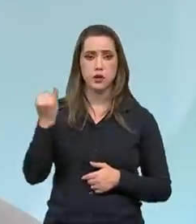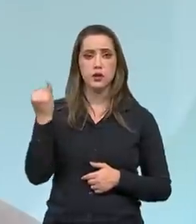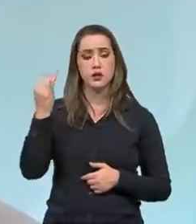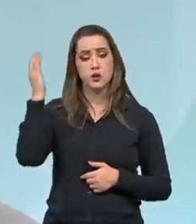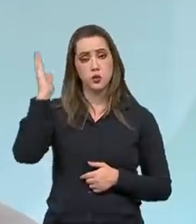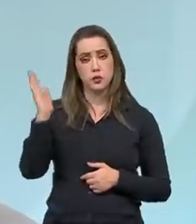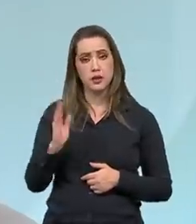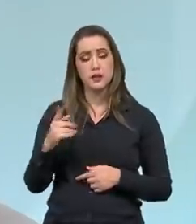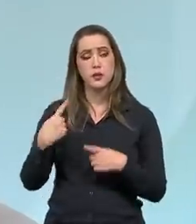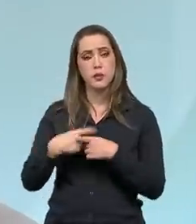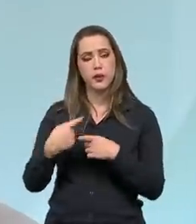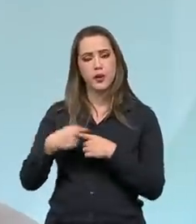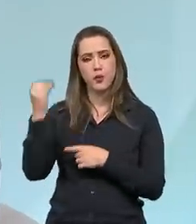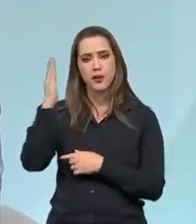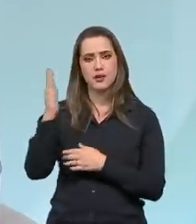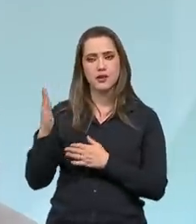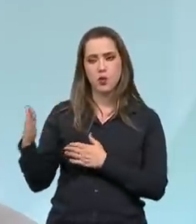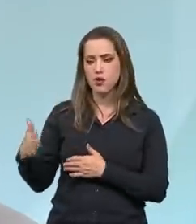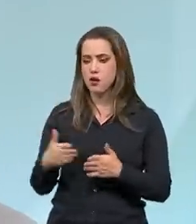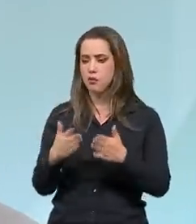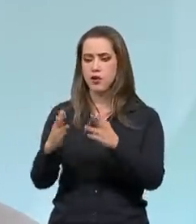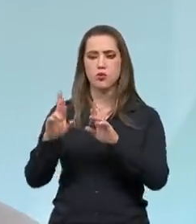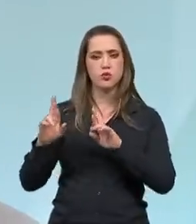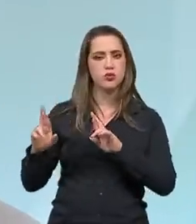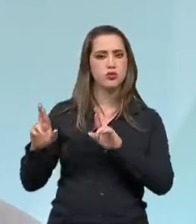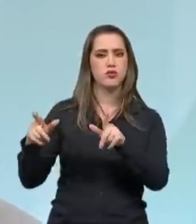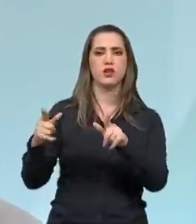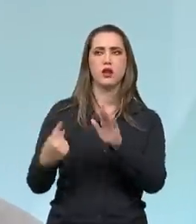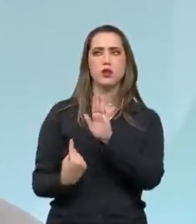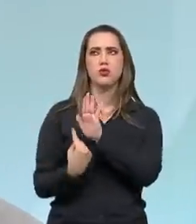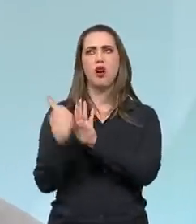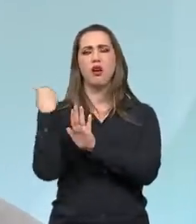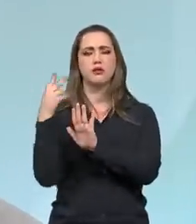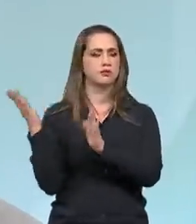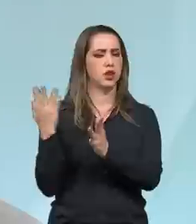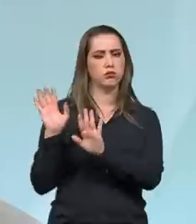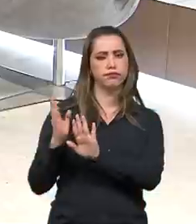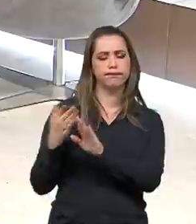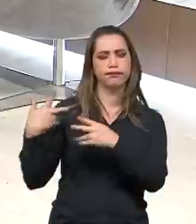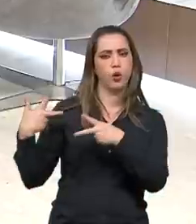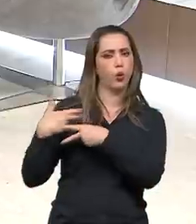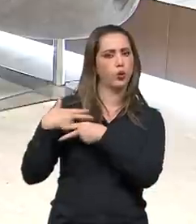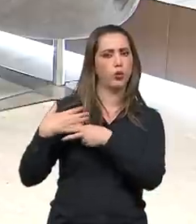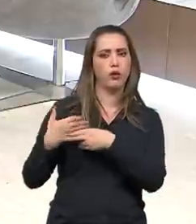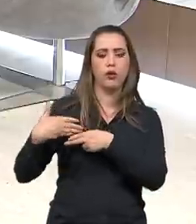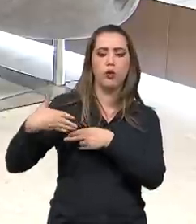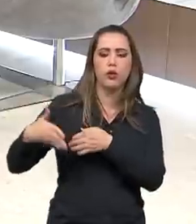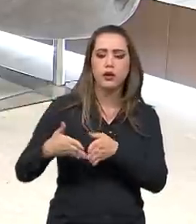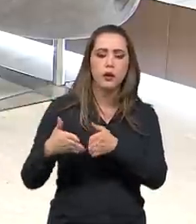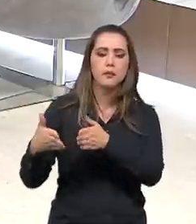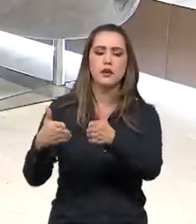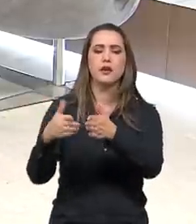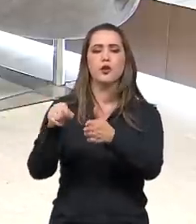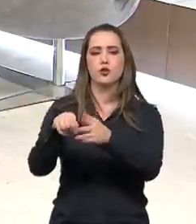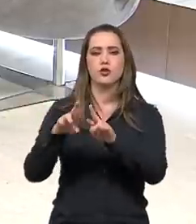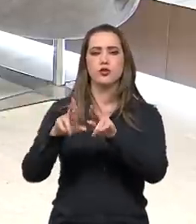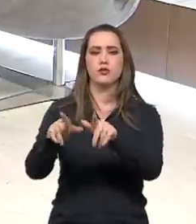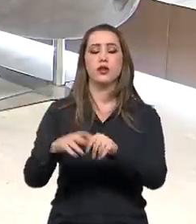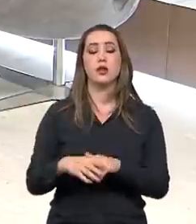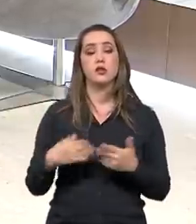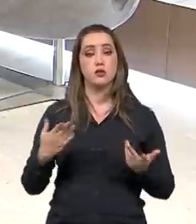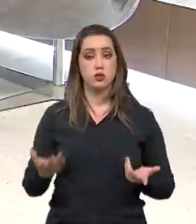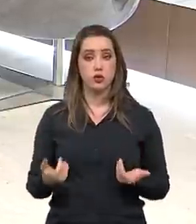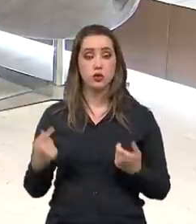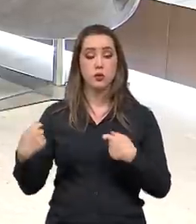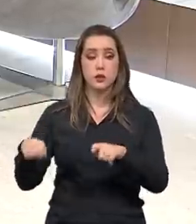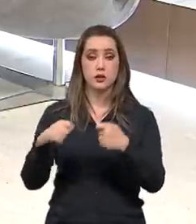O Brasil trilhou um caminho totalmente diferente. Em crises, o que é se dizia? Gastos mais. O Brasil, em crises, o que é que se faz? Vamos